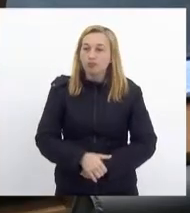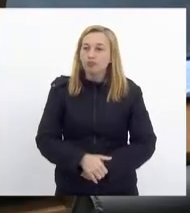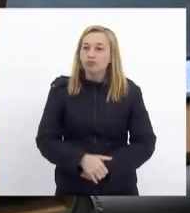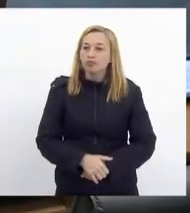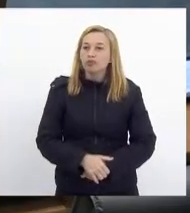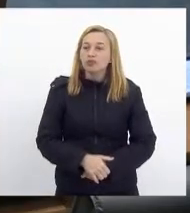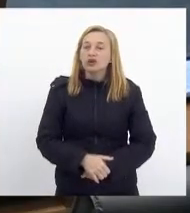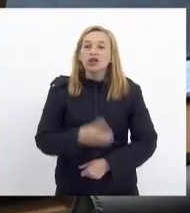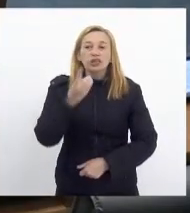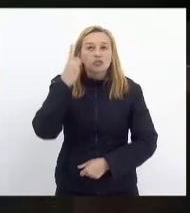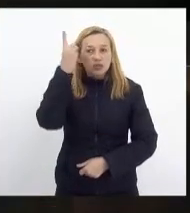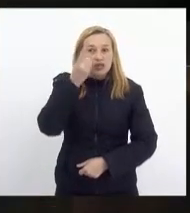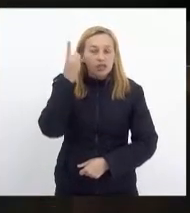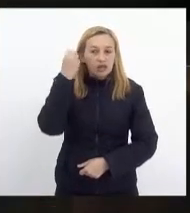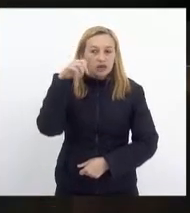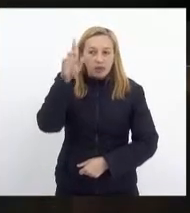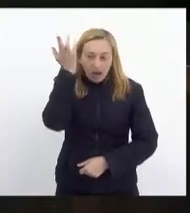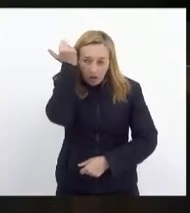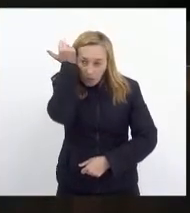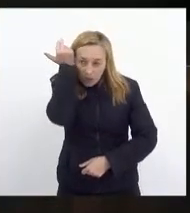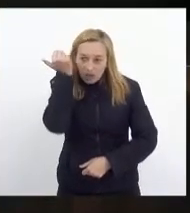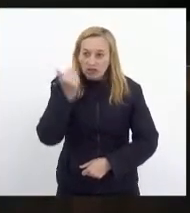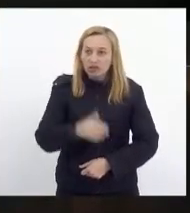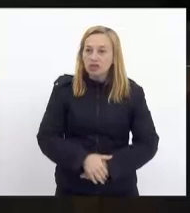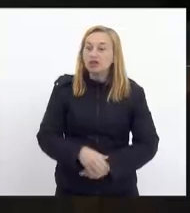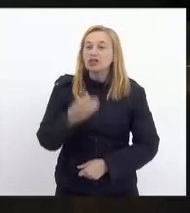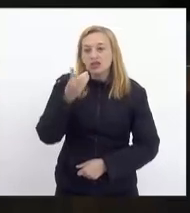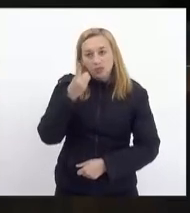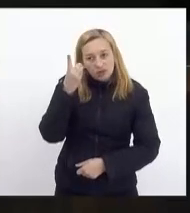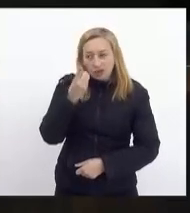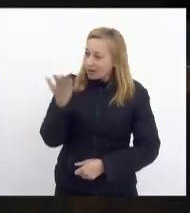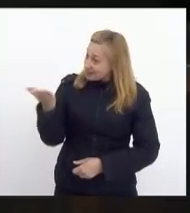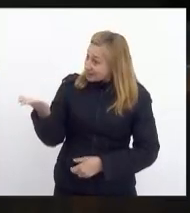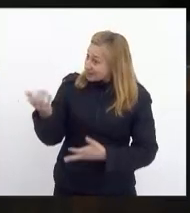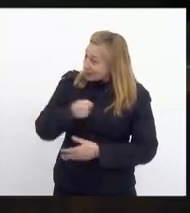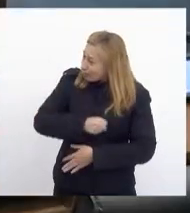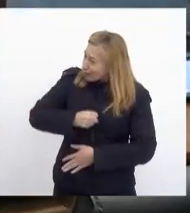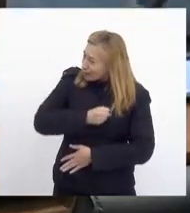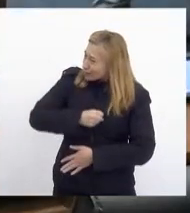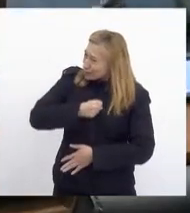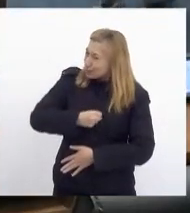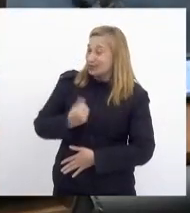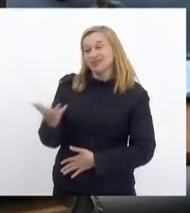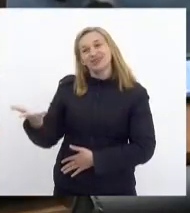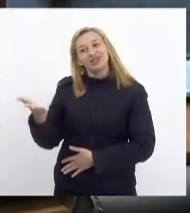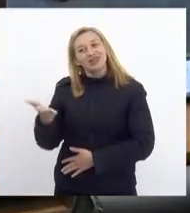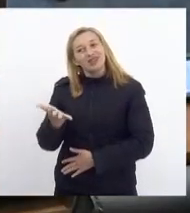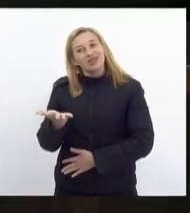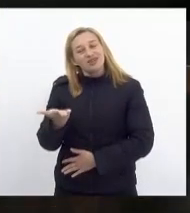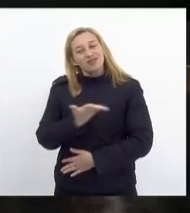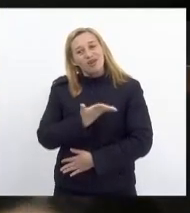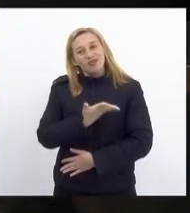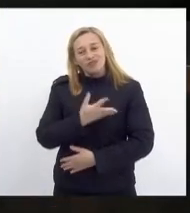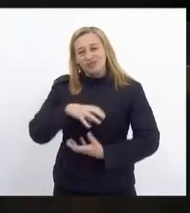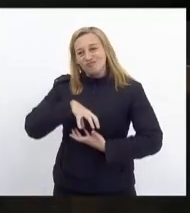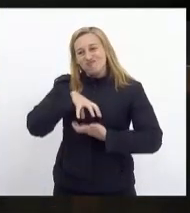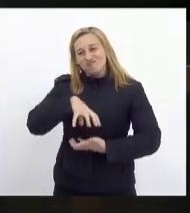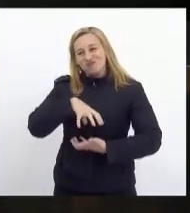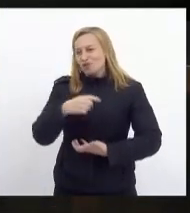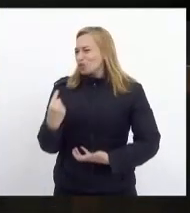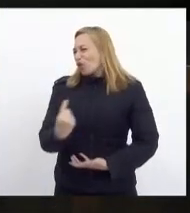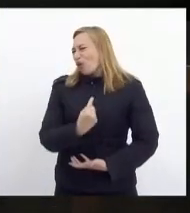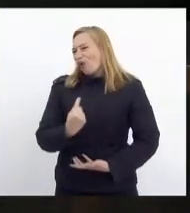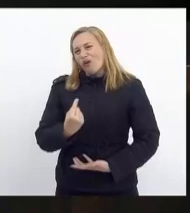Deputado Eleomar Coelho, deputado Eleomar Coelho, saudade, meu queridíssimo decano, nosso